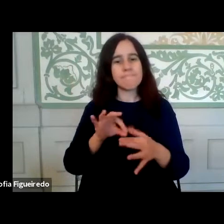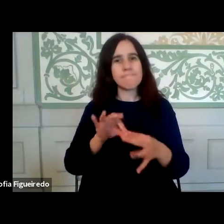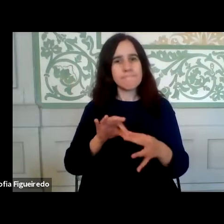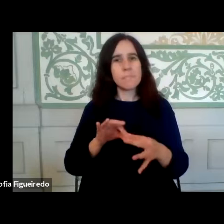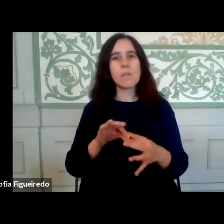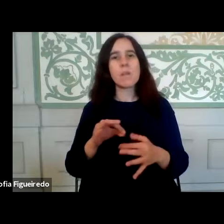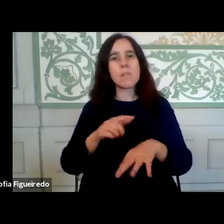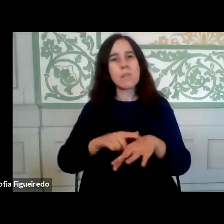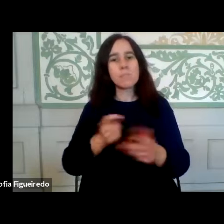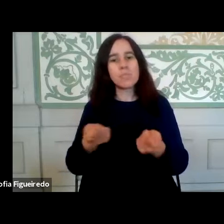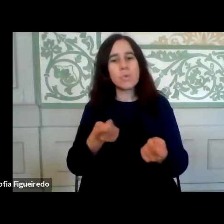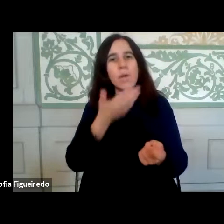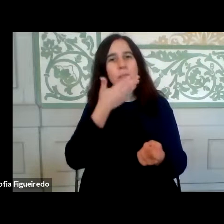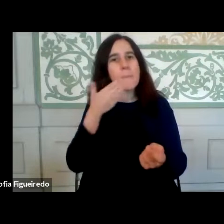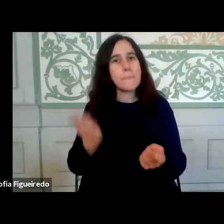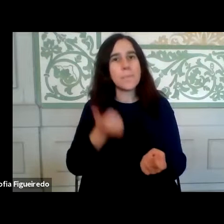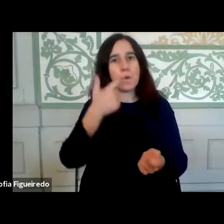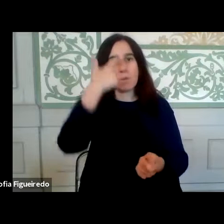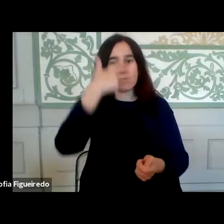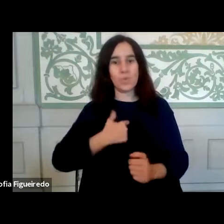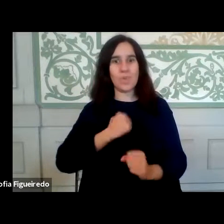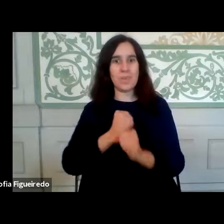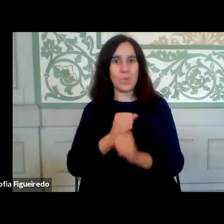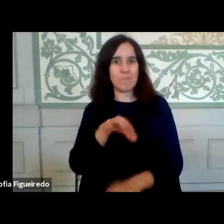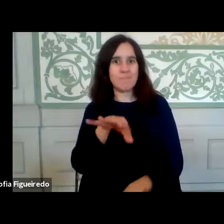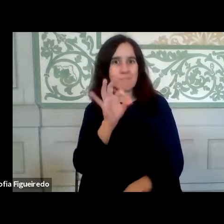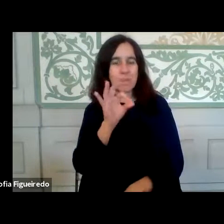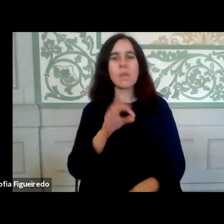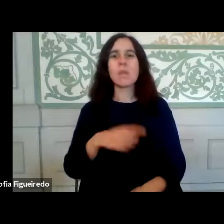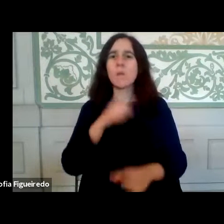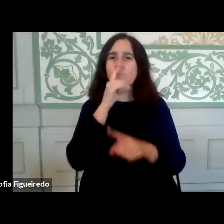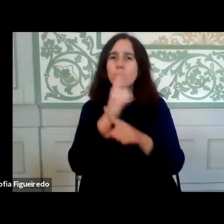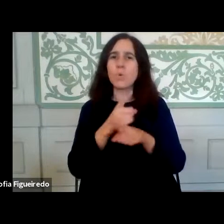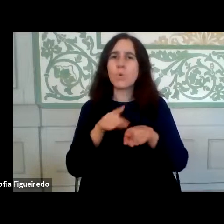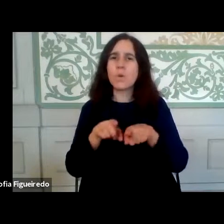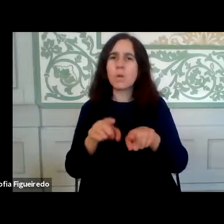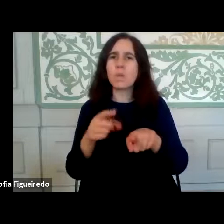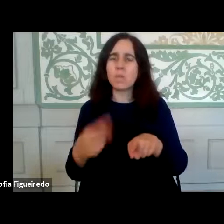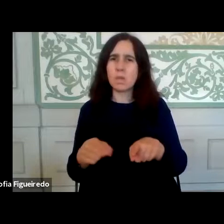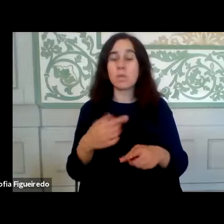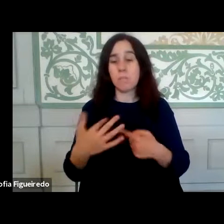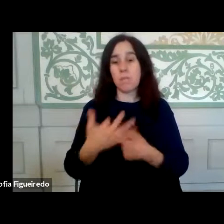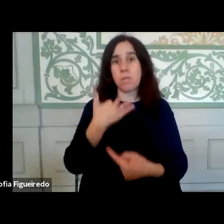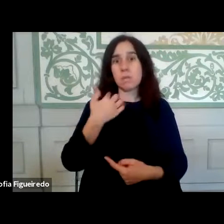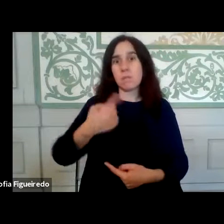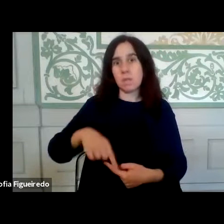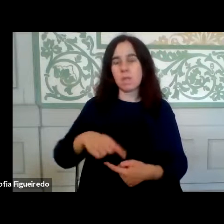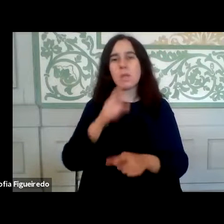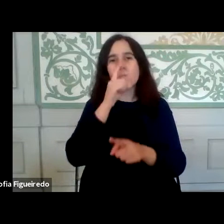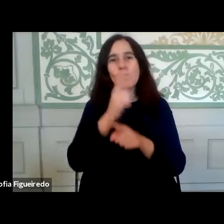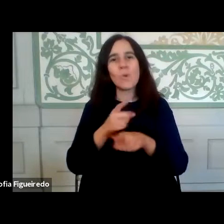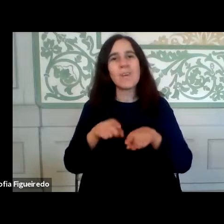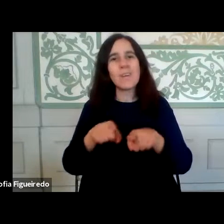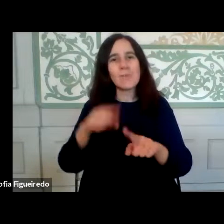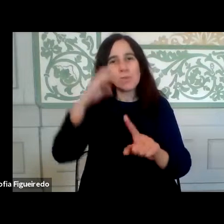gestão de tempo por parte do próprio trabalhador e que está alinhada, e que tem reflexo e que está alinhada com os grandes